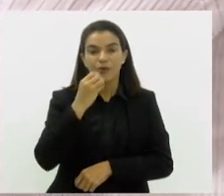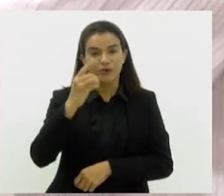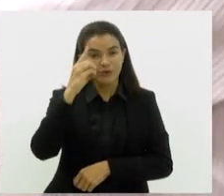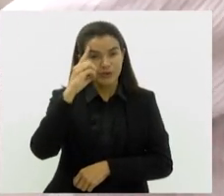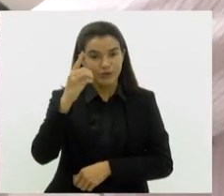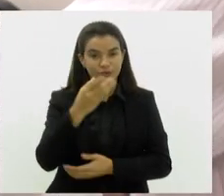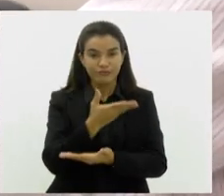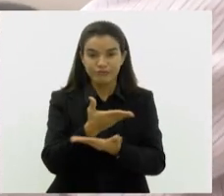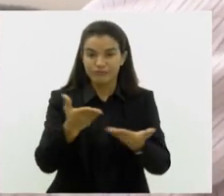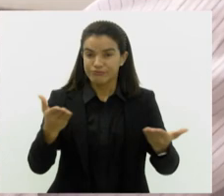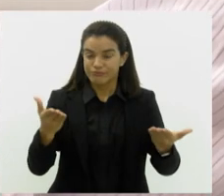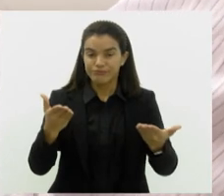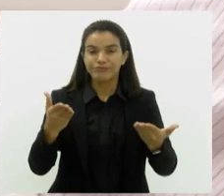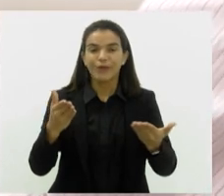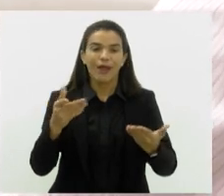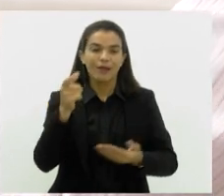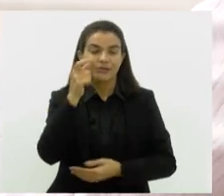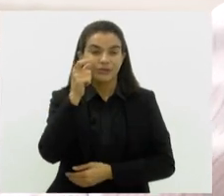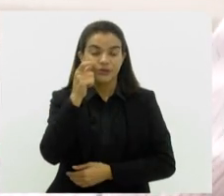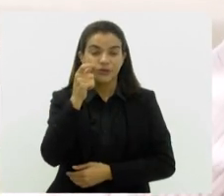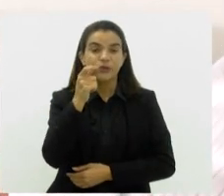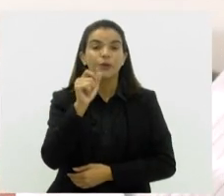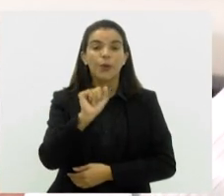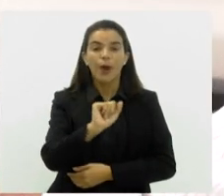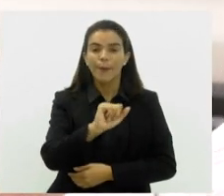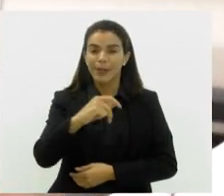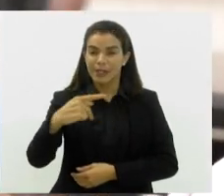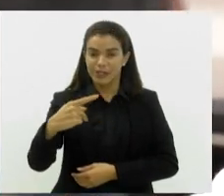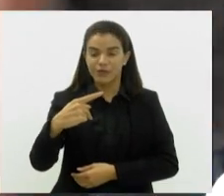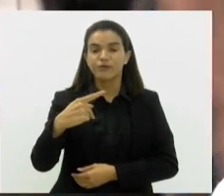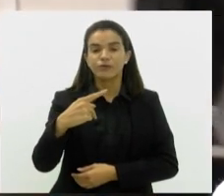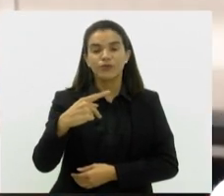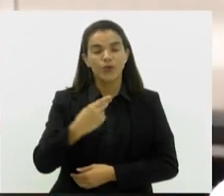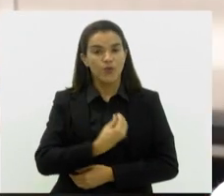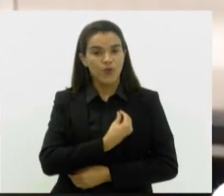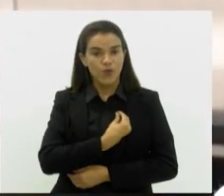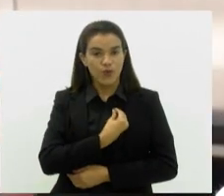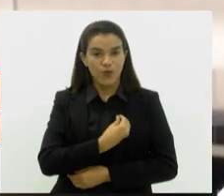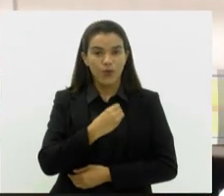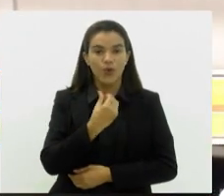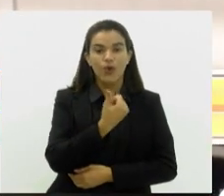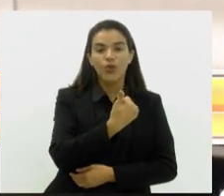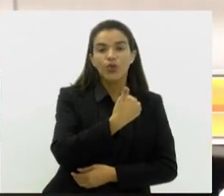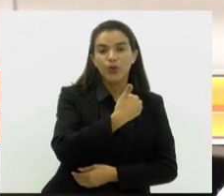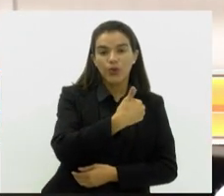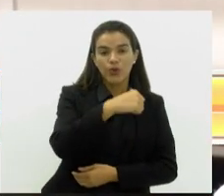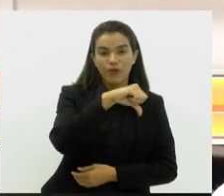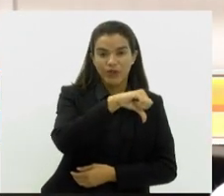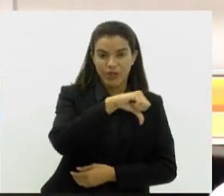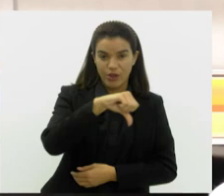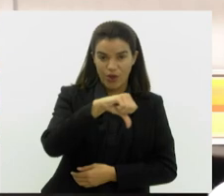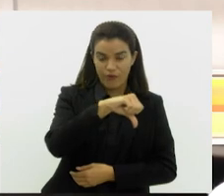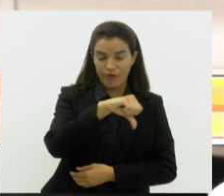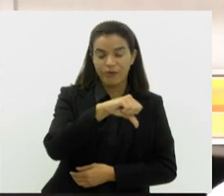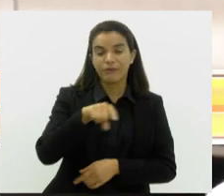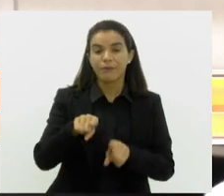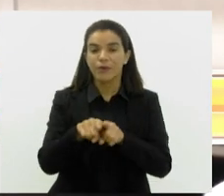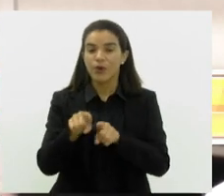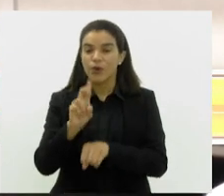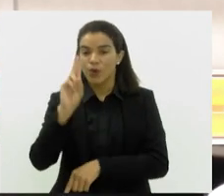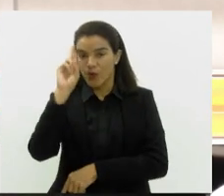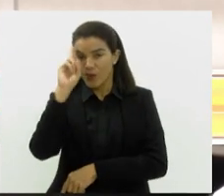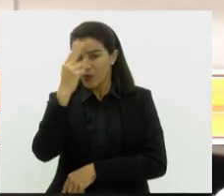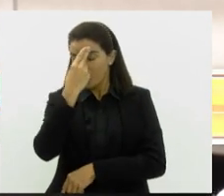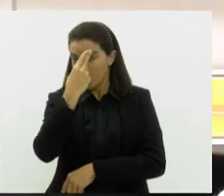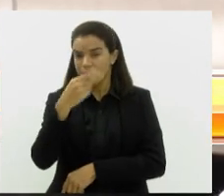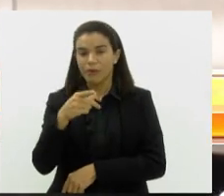que estão nos assistindo. Bem, o botão existe tanto no aplicativo da 99 quanto da Uber. E em qualquer caso, onde tanto o passageiro